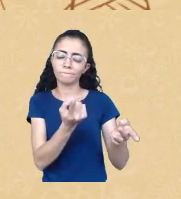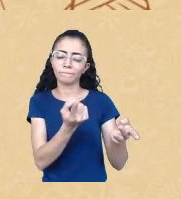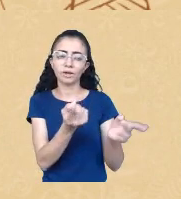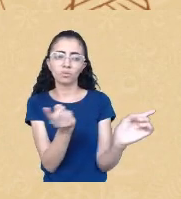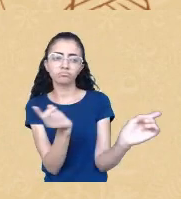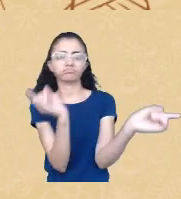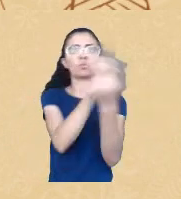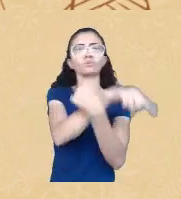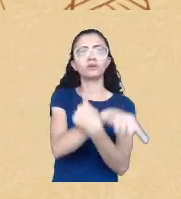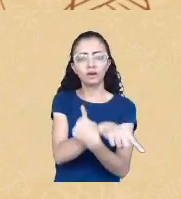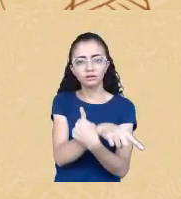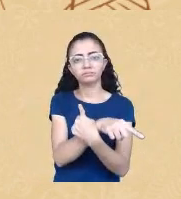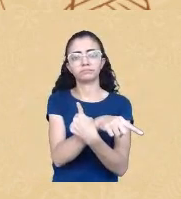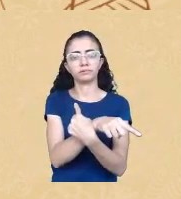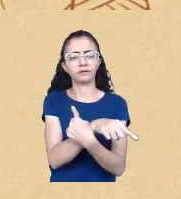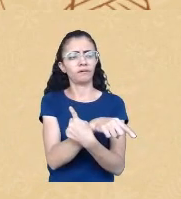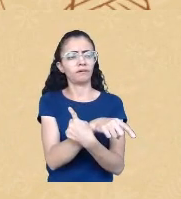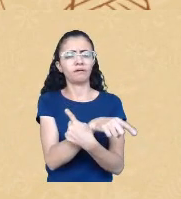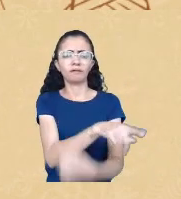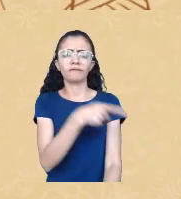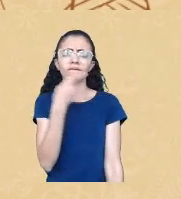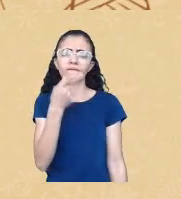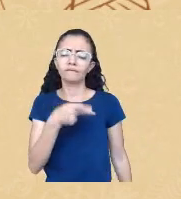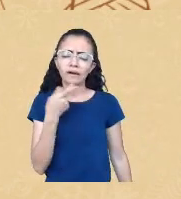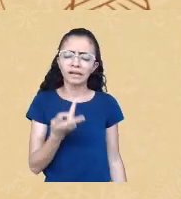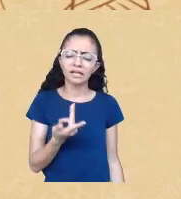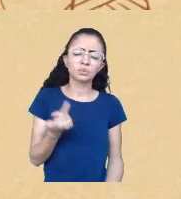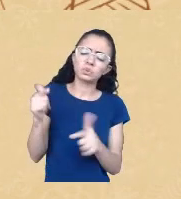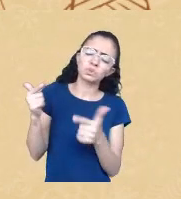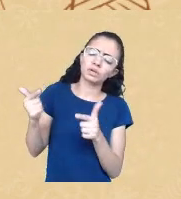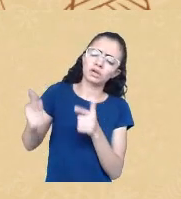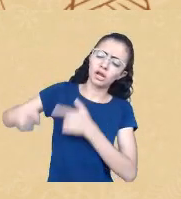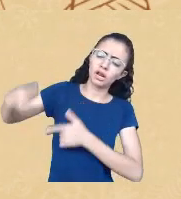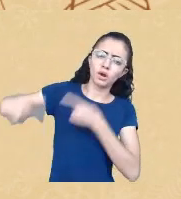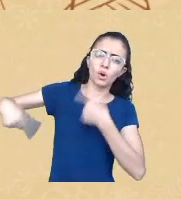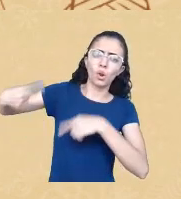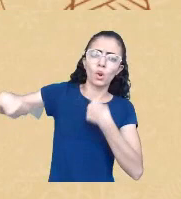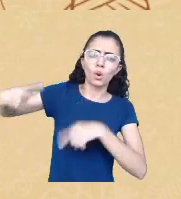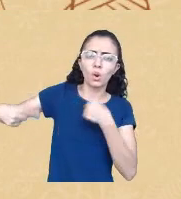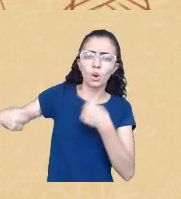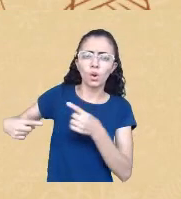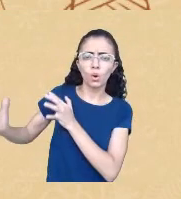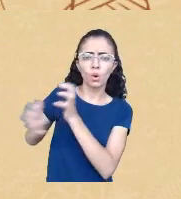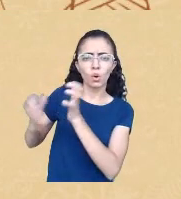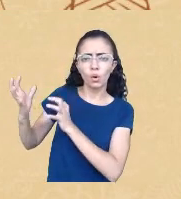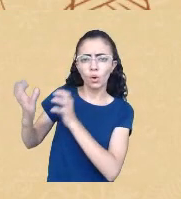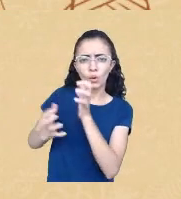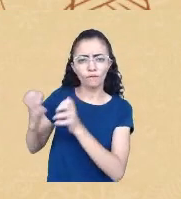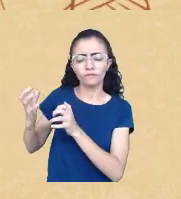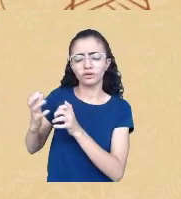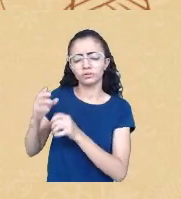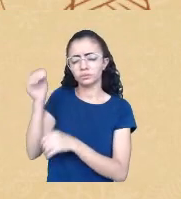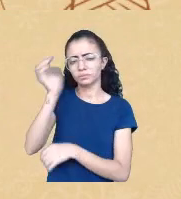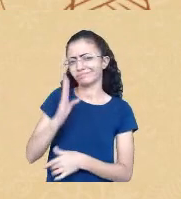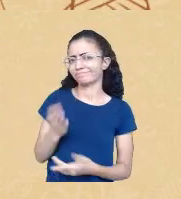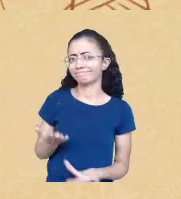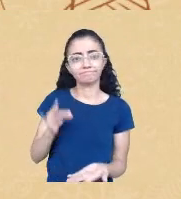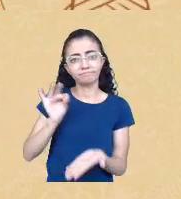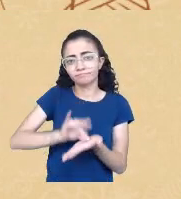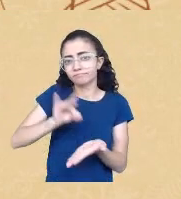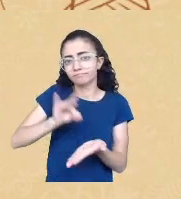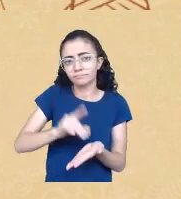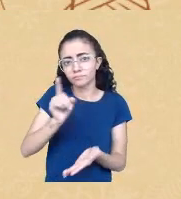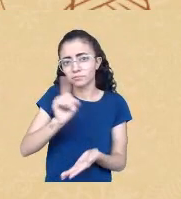isso não é verdade existe conflitos raciais dos quais nós não podemos